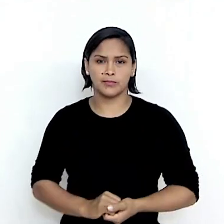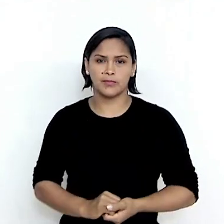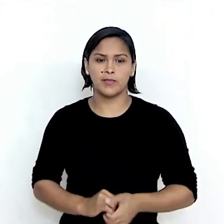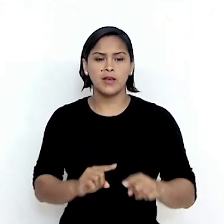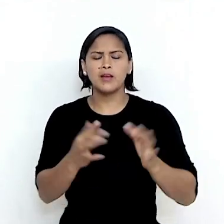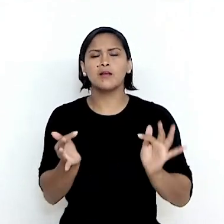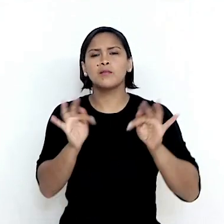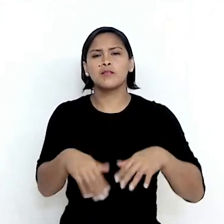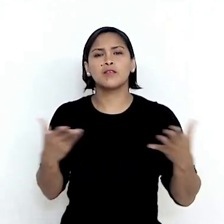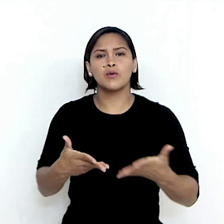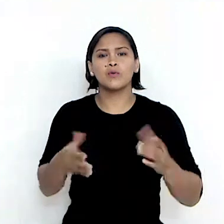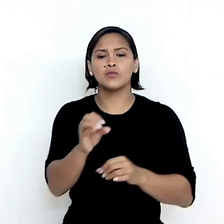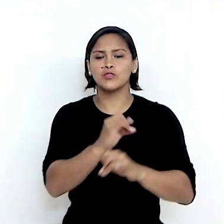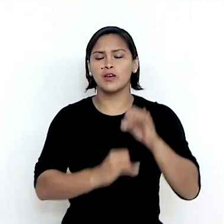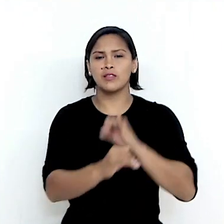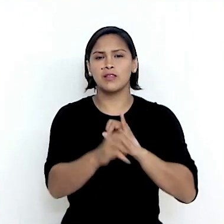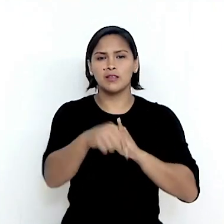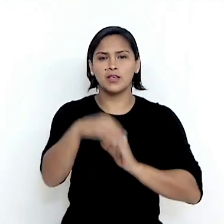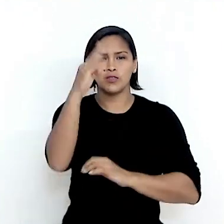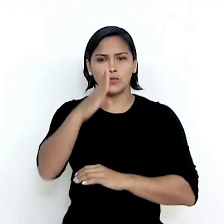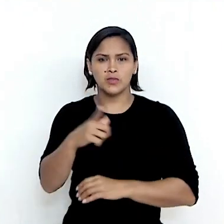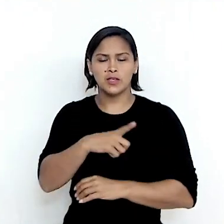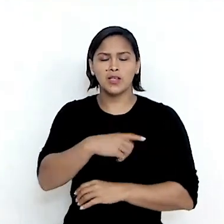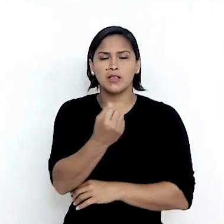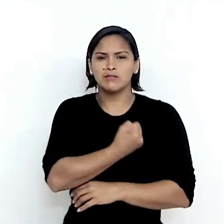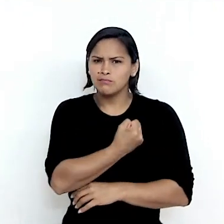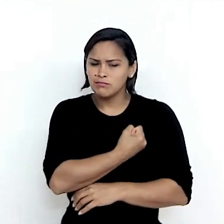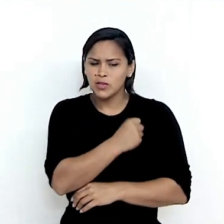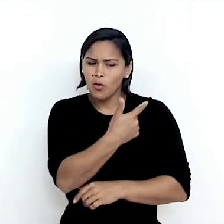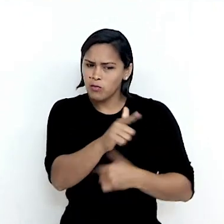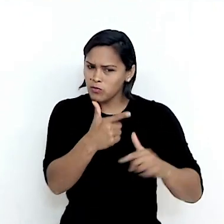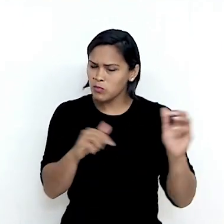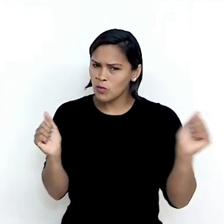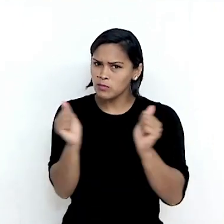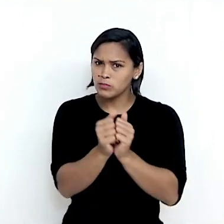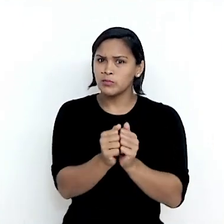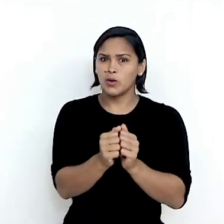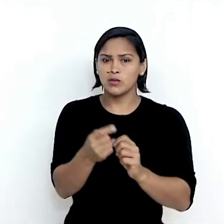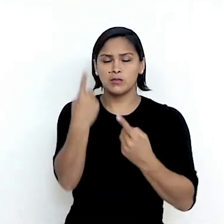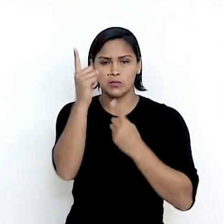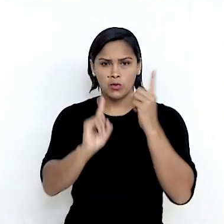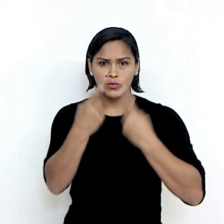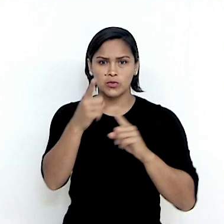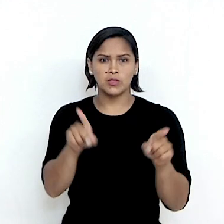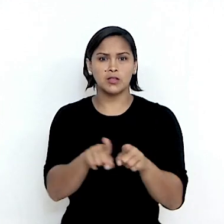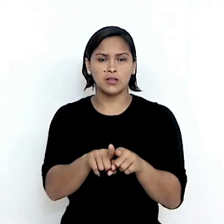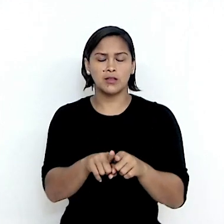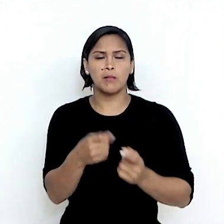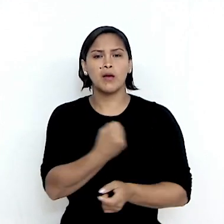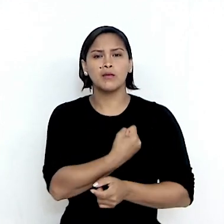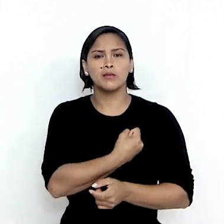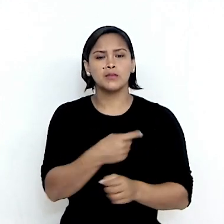Para finalizar, hoje a internet no Brasil, ela tem alguns números muito próximos aos números chilenos. Nós,